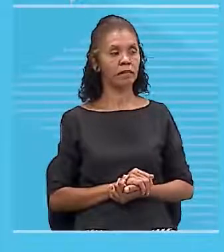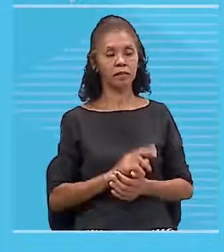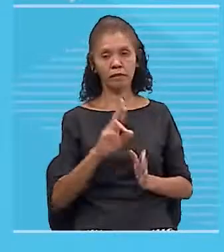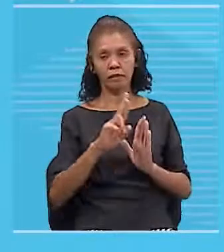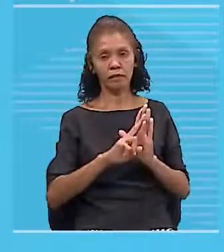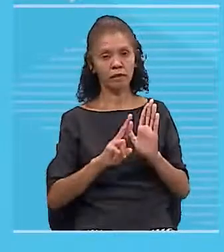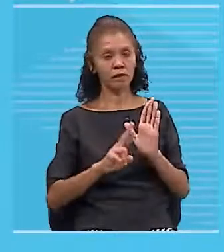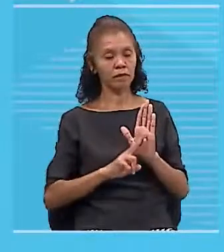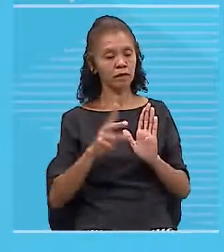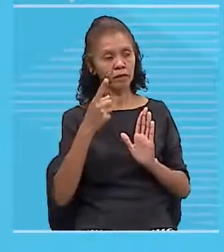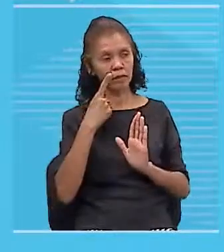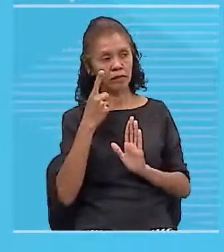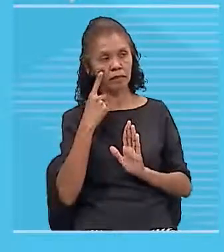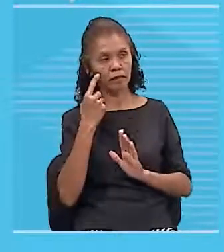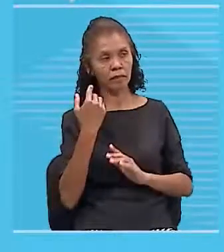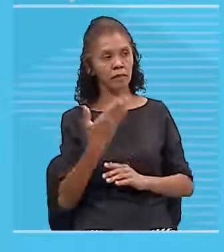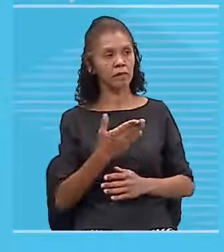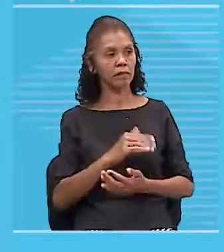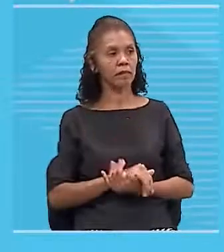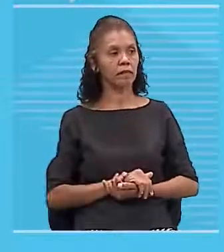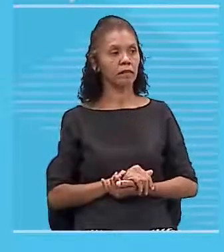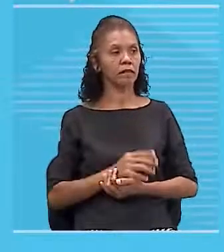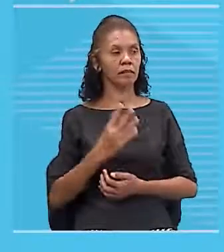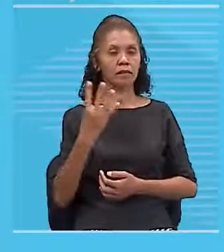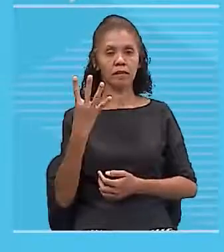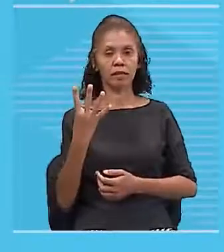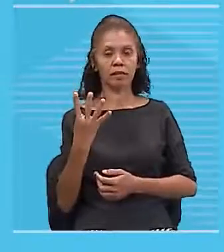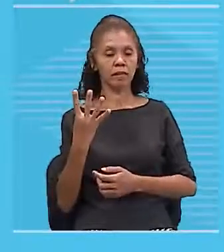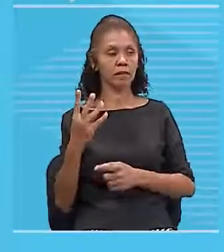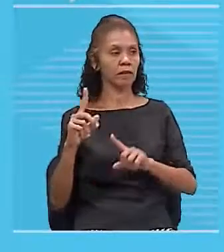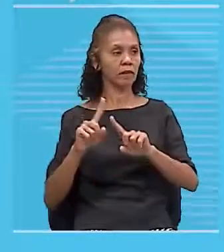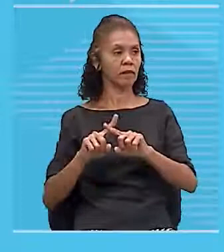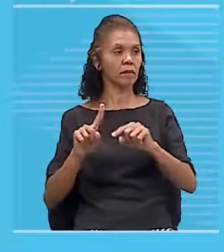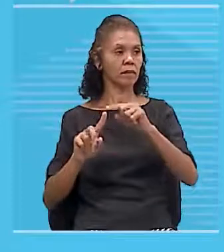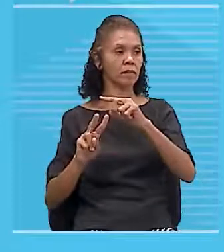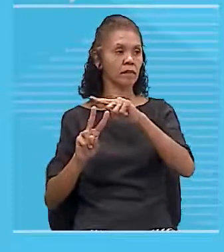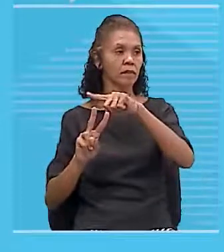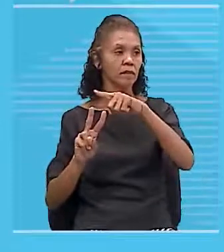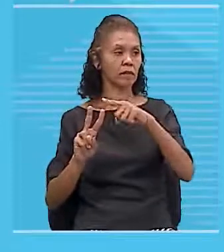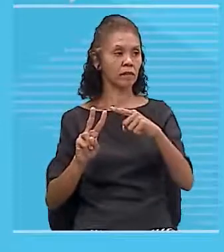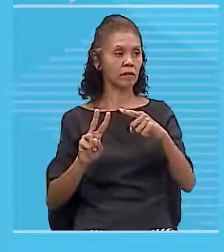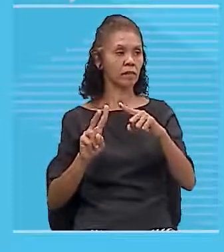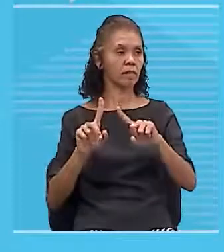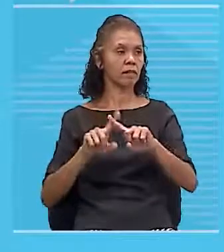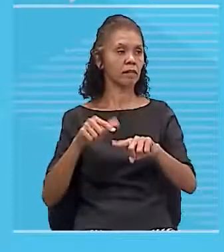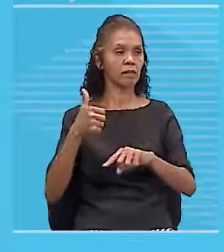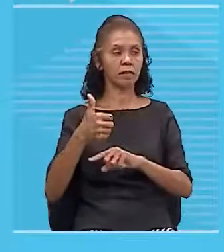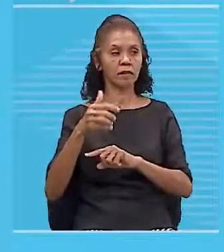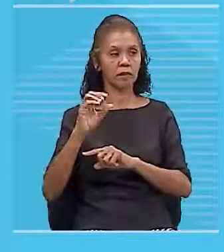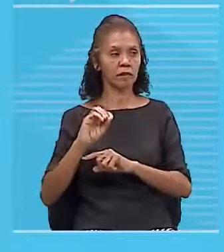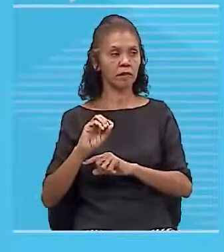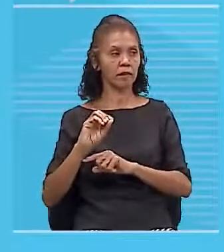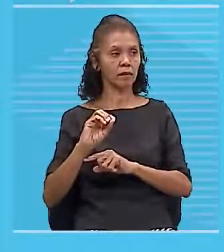4 vezes pi vezes 10 elevado a menos 7.